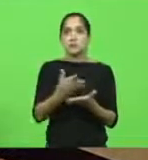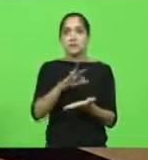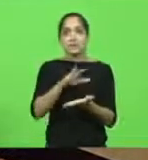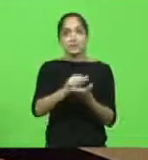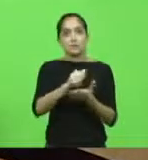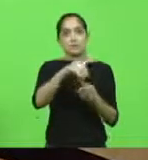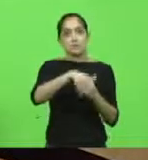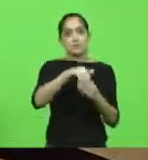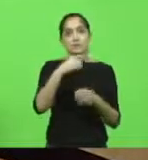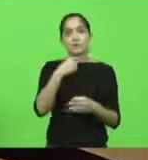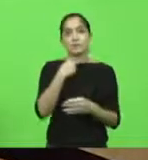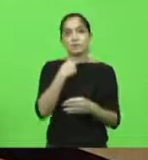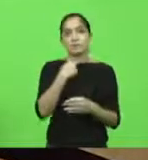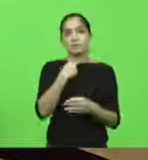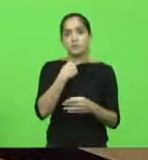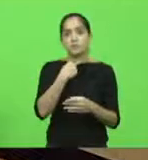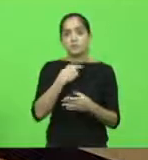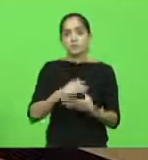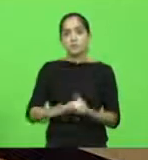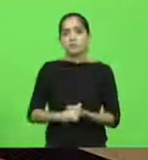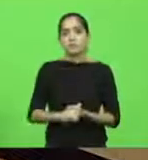seu voto, porém sua manifestação.